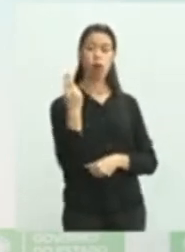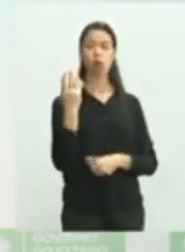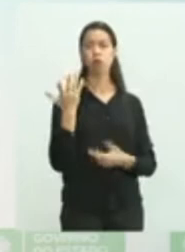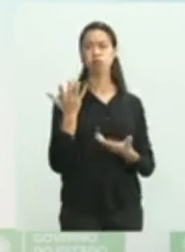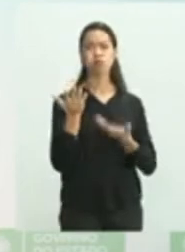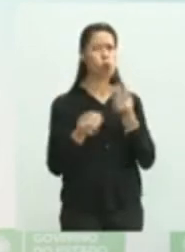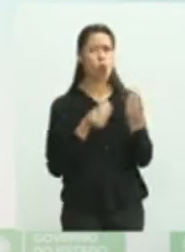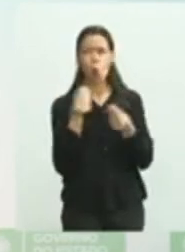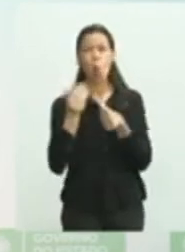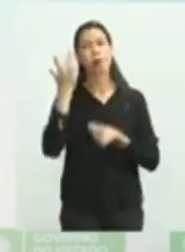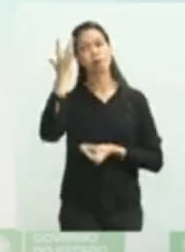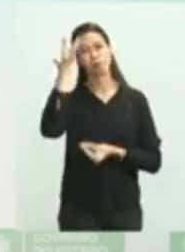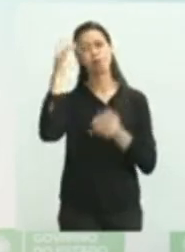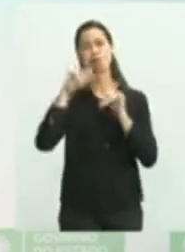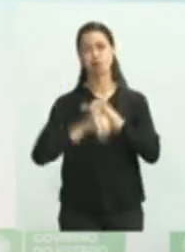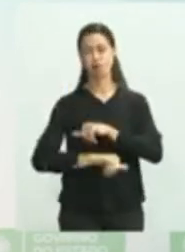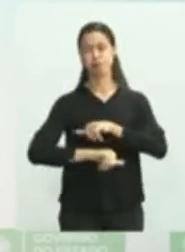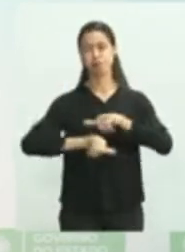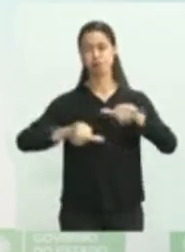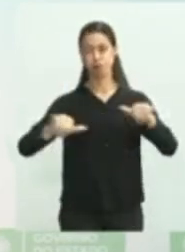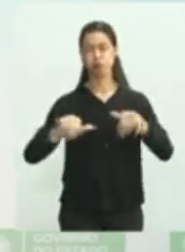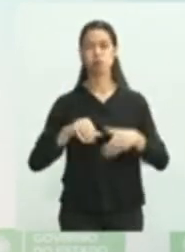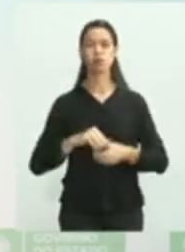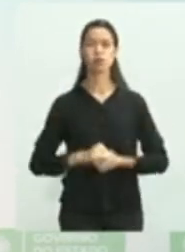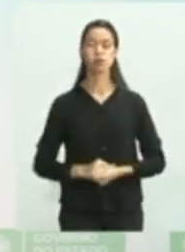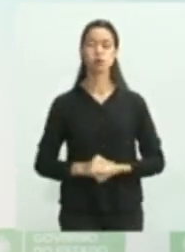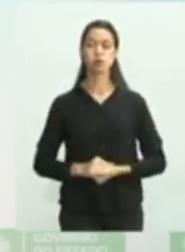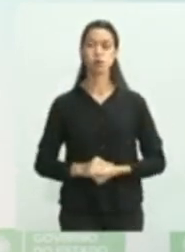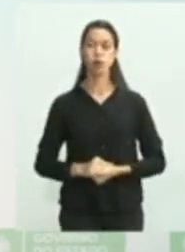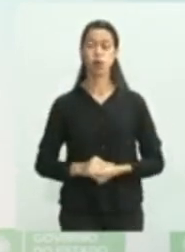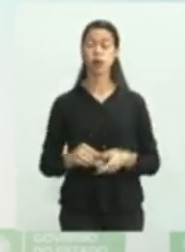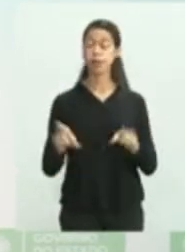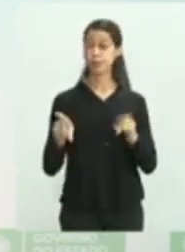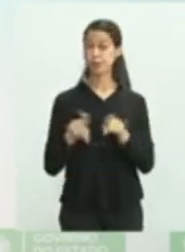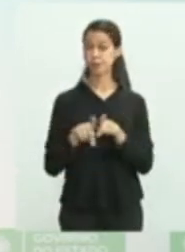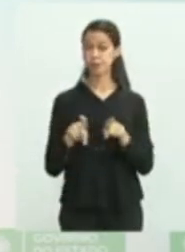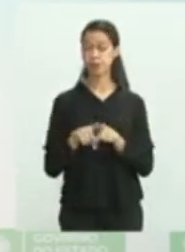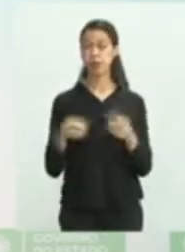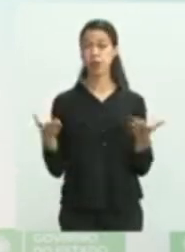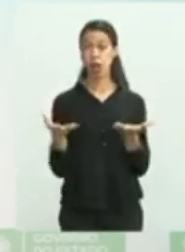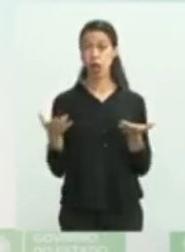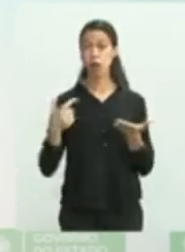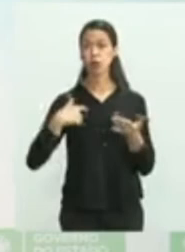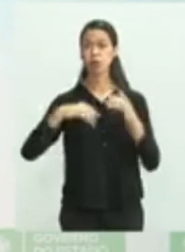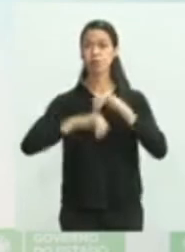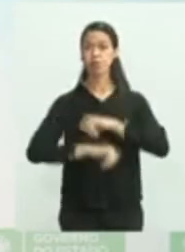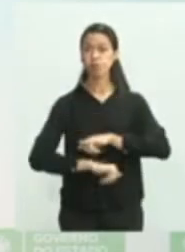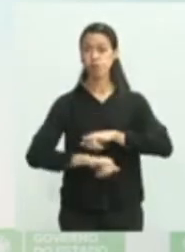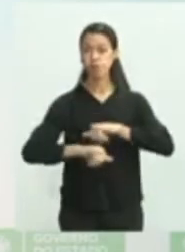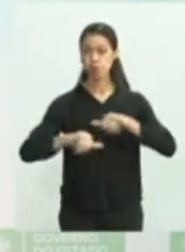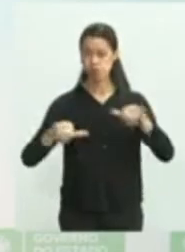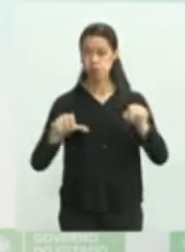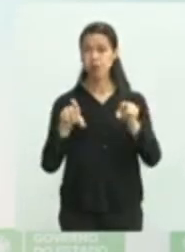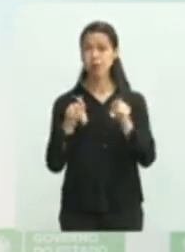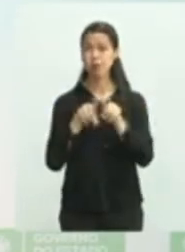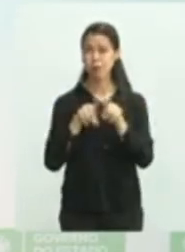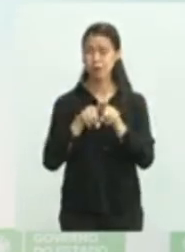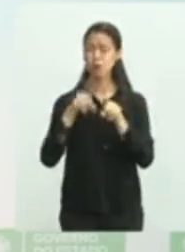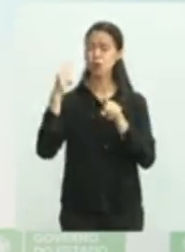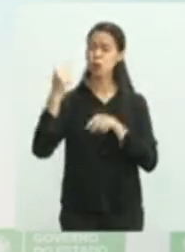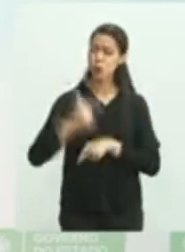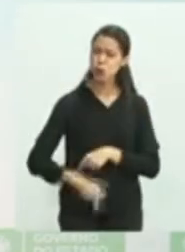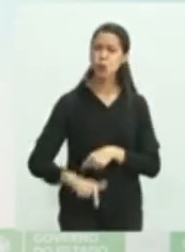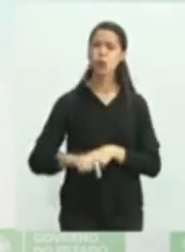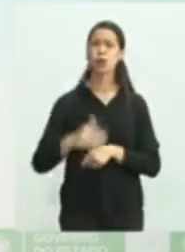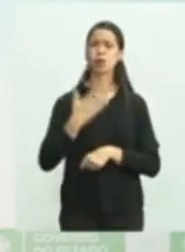mecânica. Quero aqui também dizer e mais uma vez fazer a convocação que eu fiz